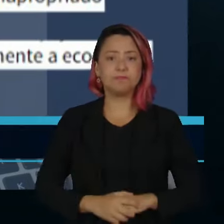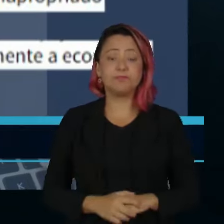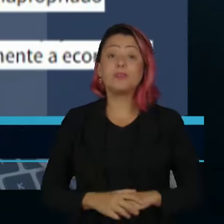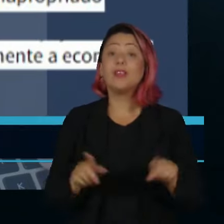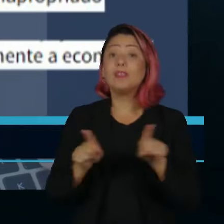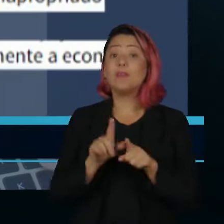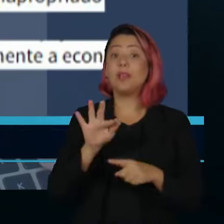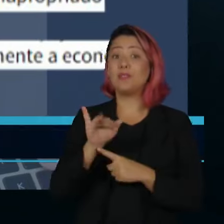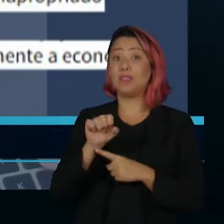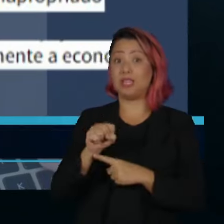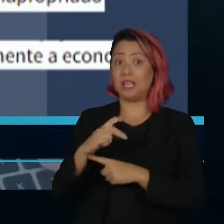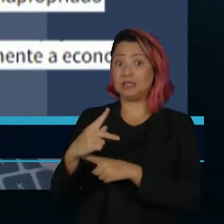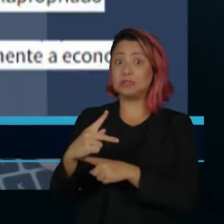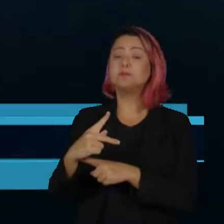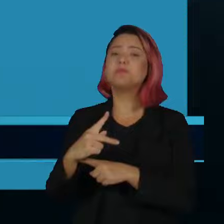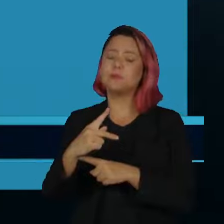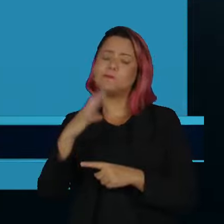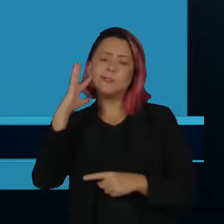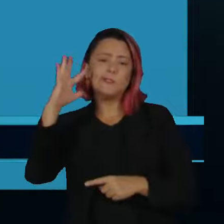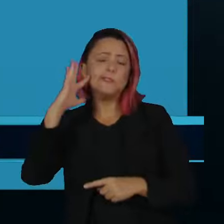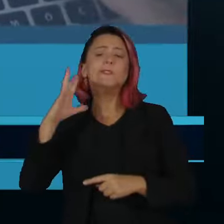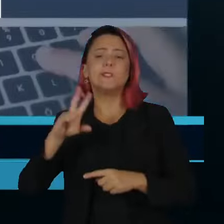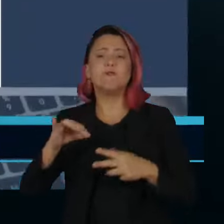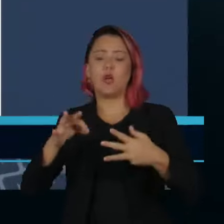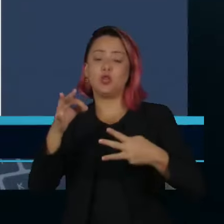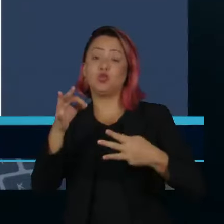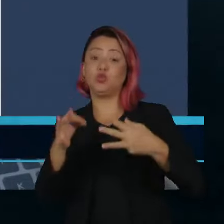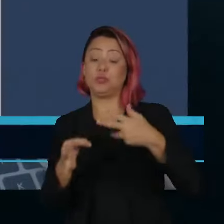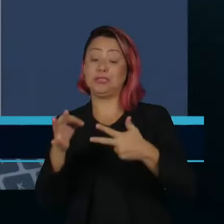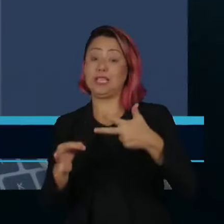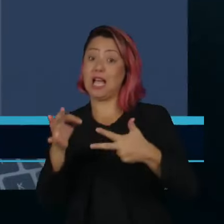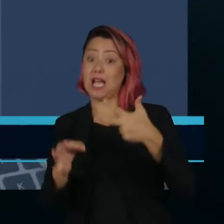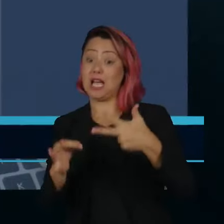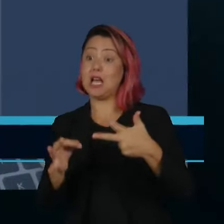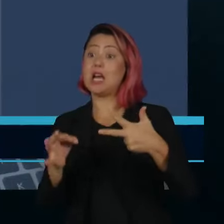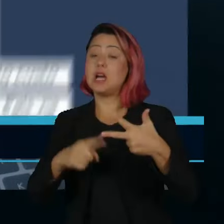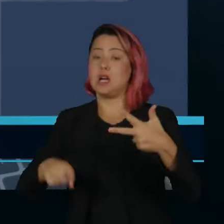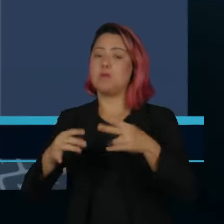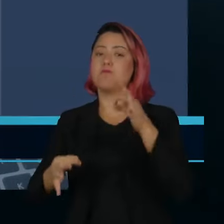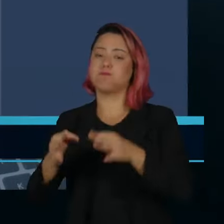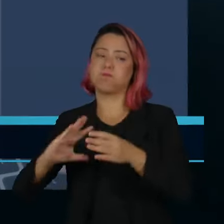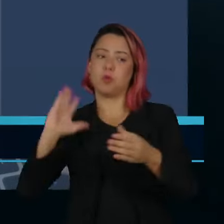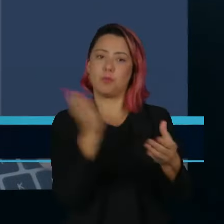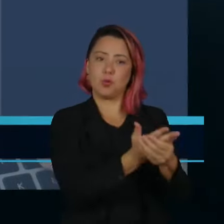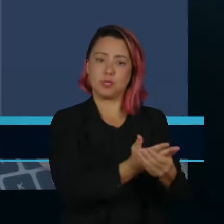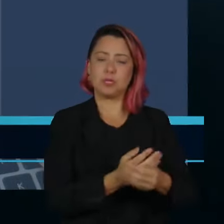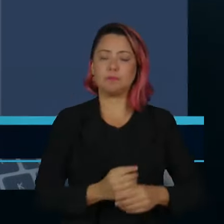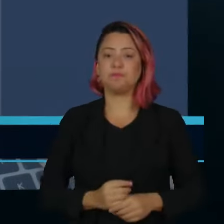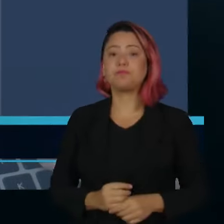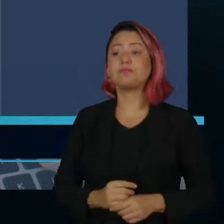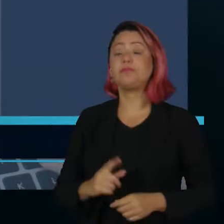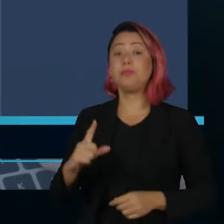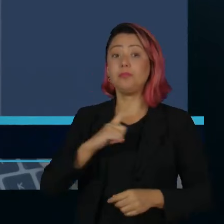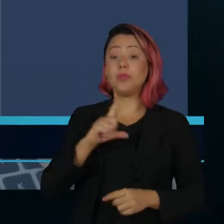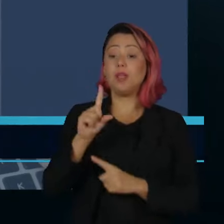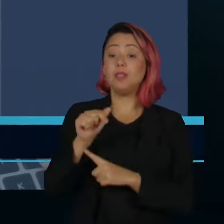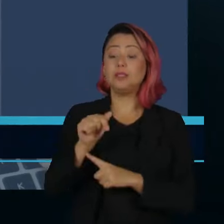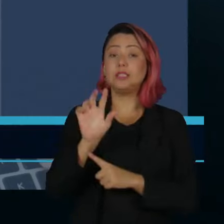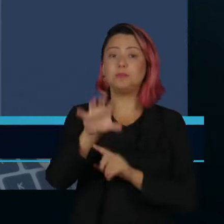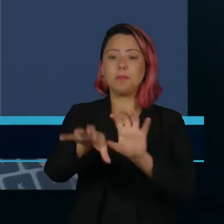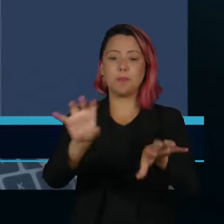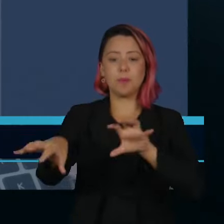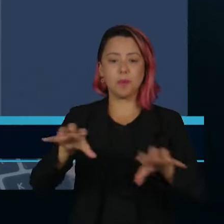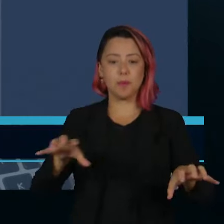hipótese de judicialização. O grupo que reúne os 17 setores que serão impactados com a medida,